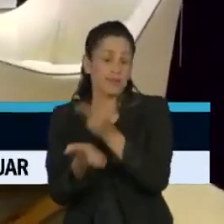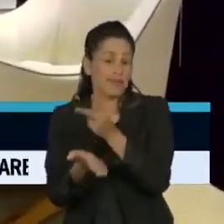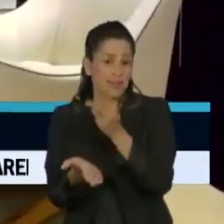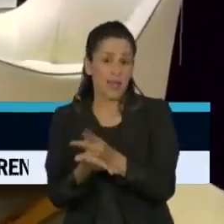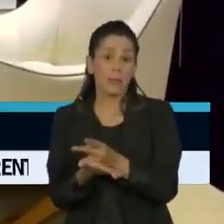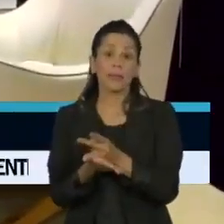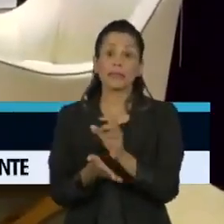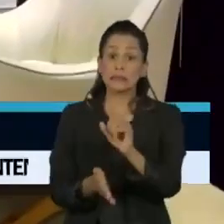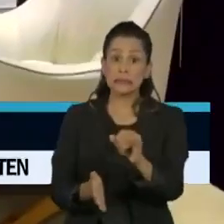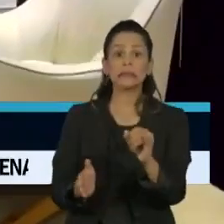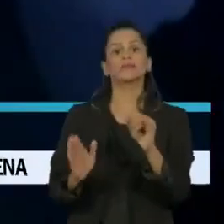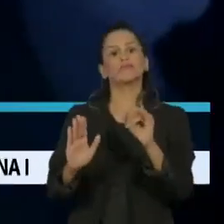e, se possível, não sair de casa.